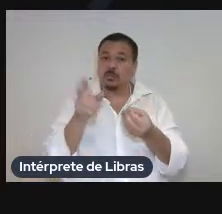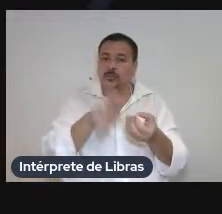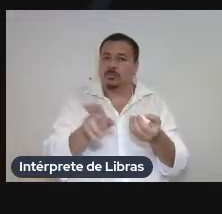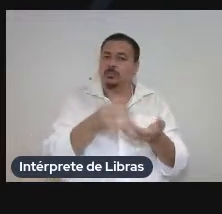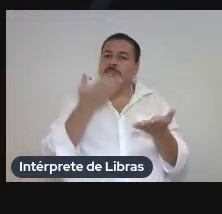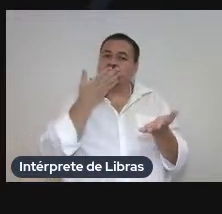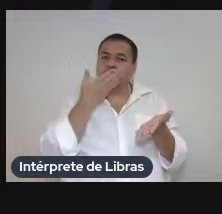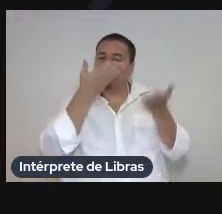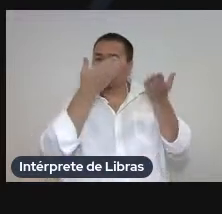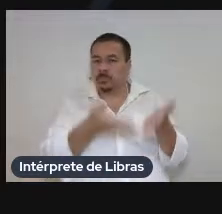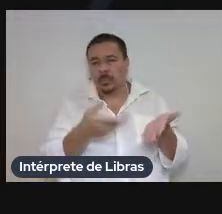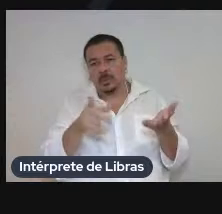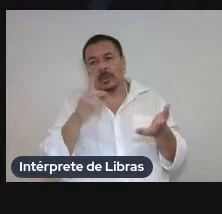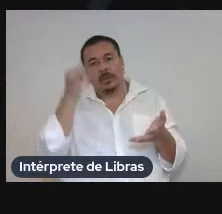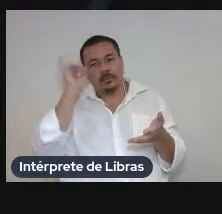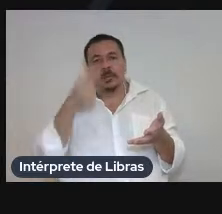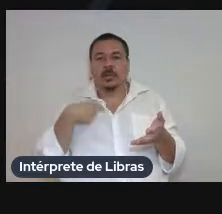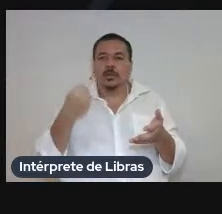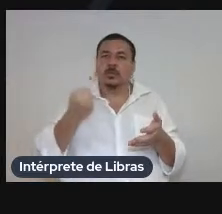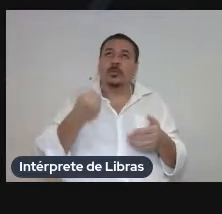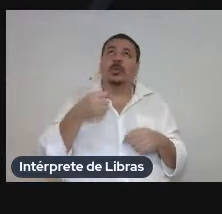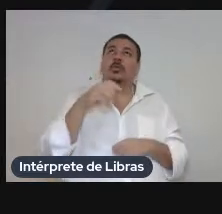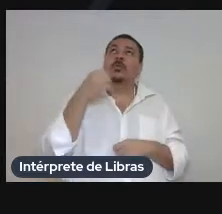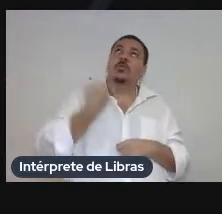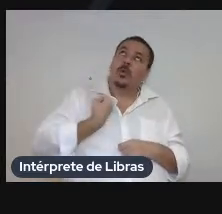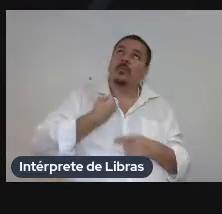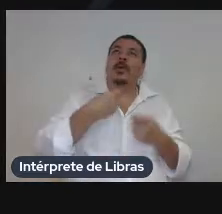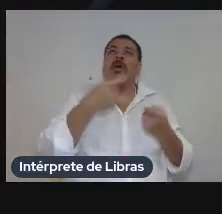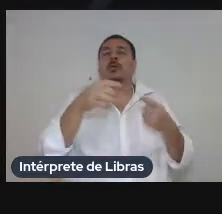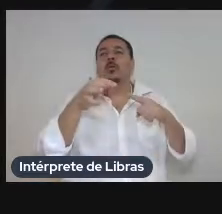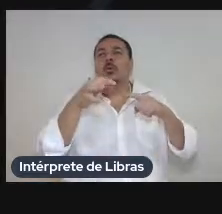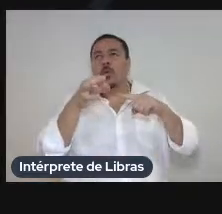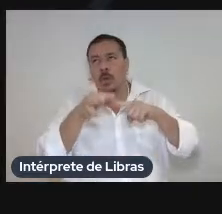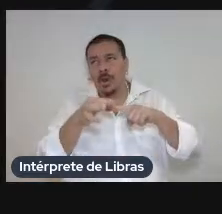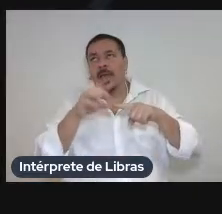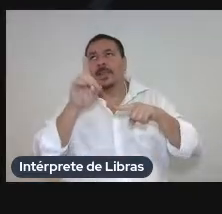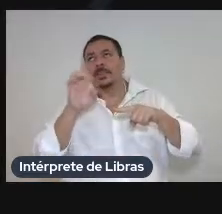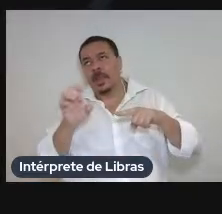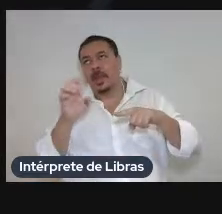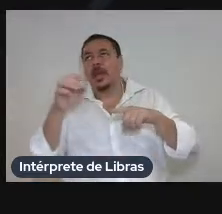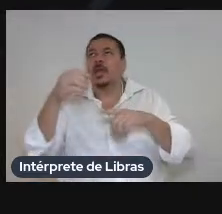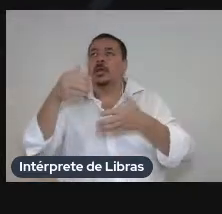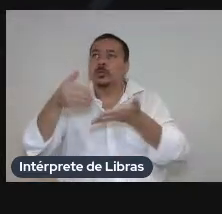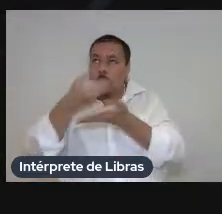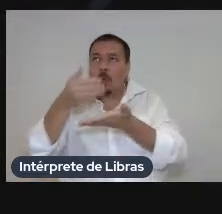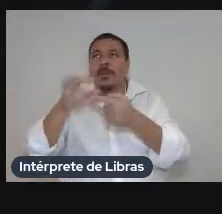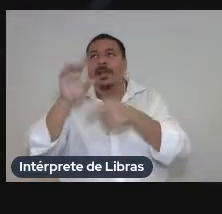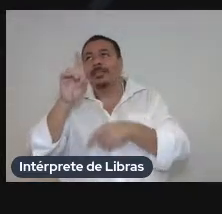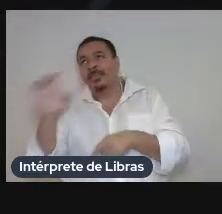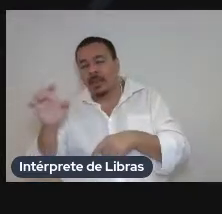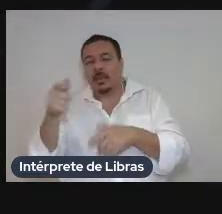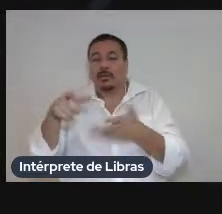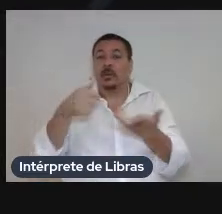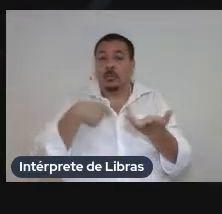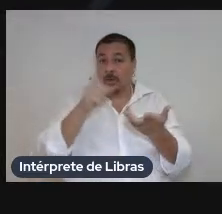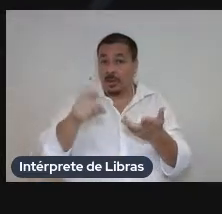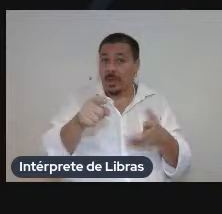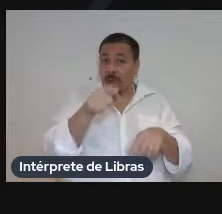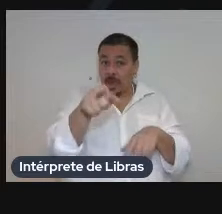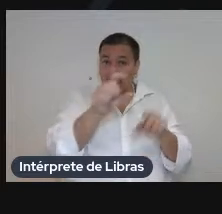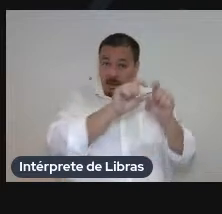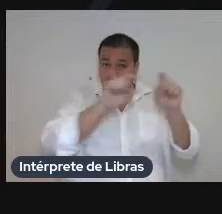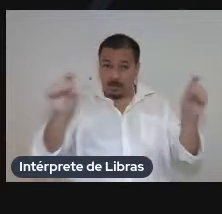número colher de sopa de esse sopa entre parênteses é o que mais ocorre segundo a nossa pesquisa